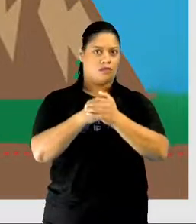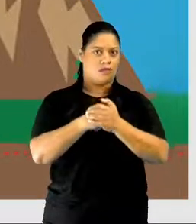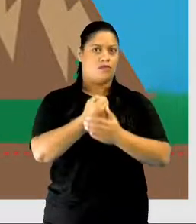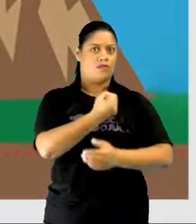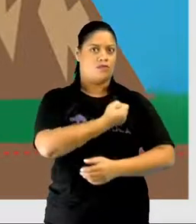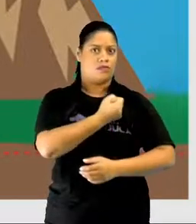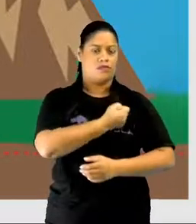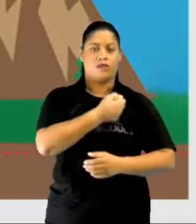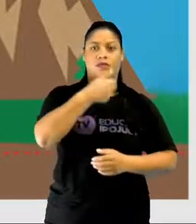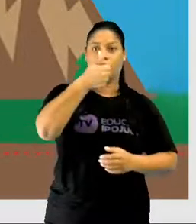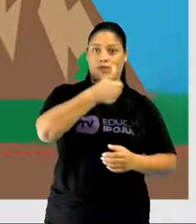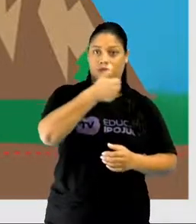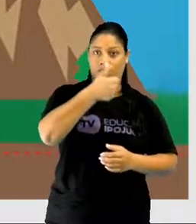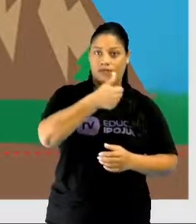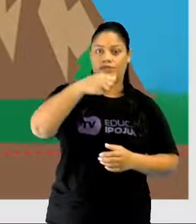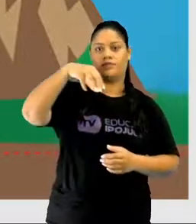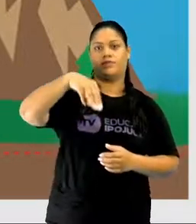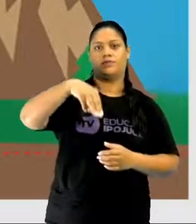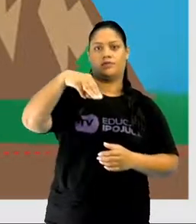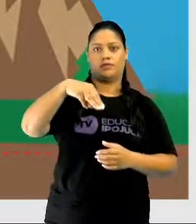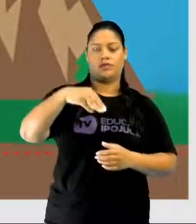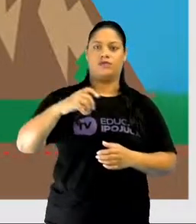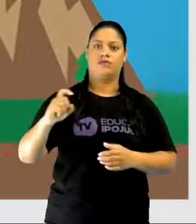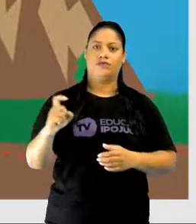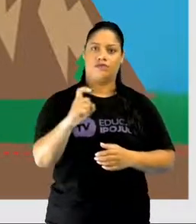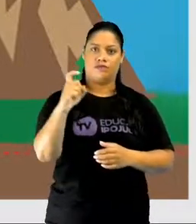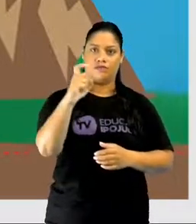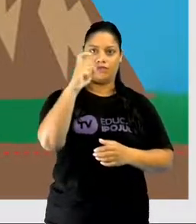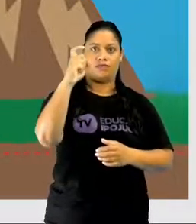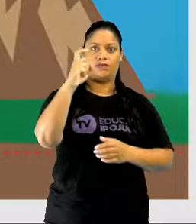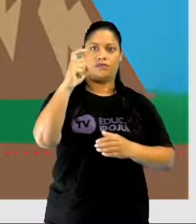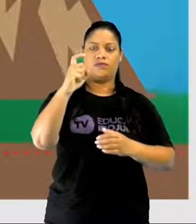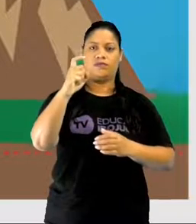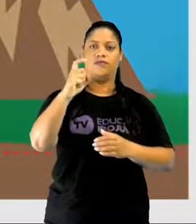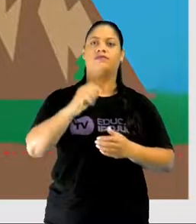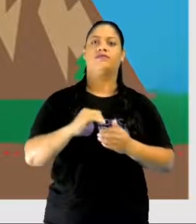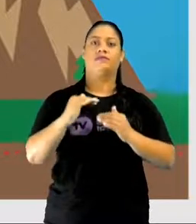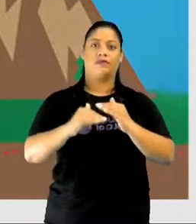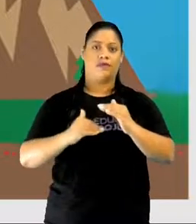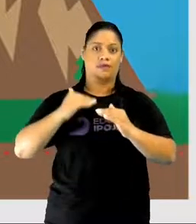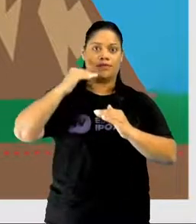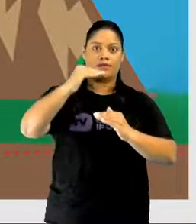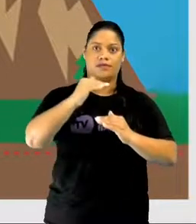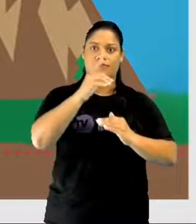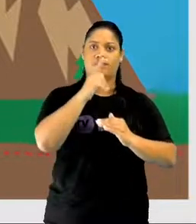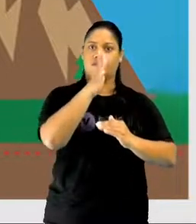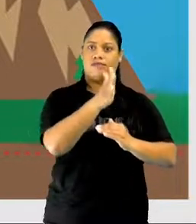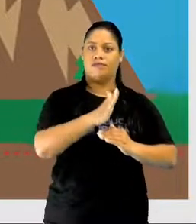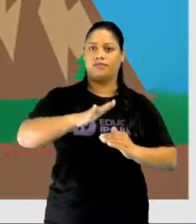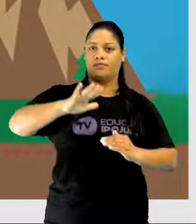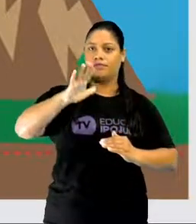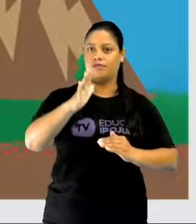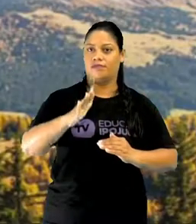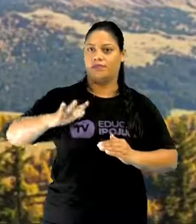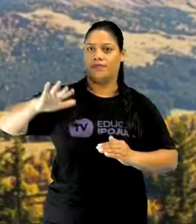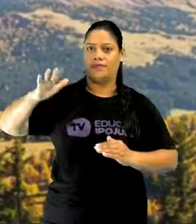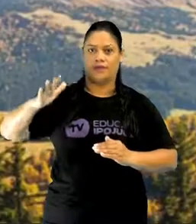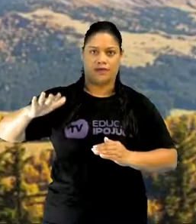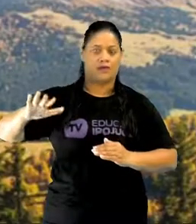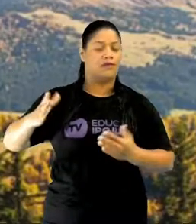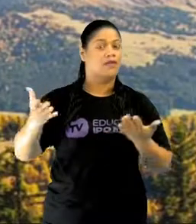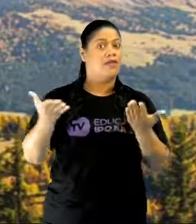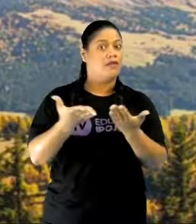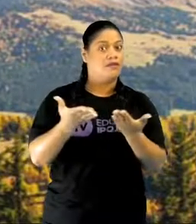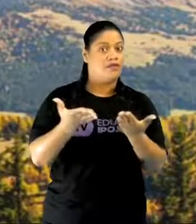agora. 11 metros de altitude acima do nível do marco. Beleza? Vamos lá. Vamos falar